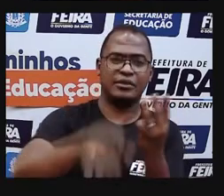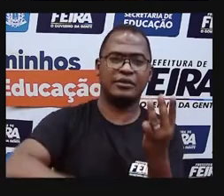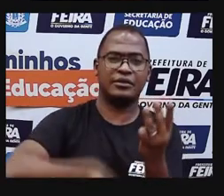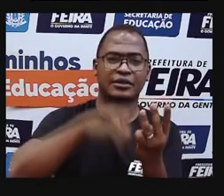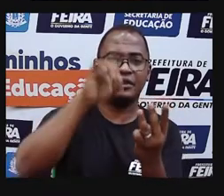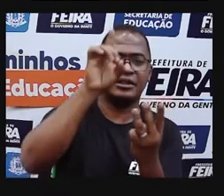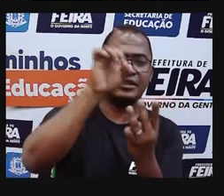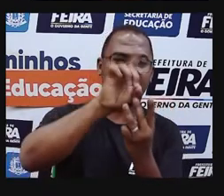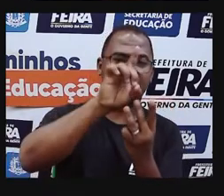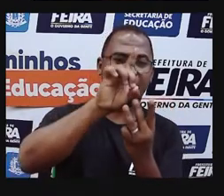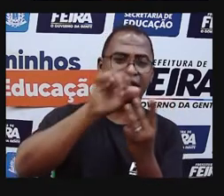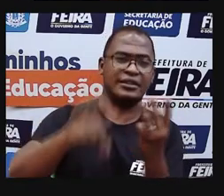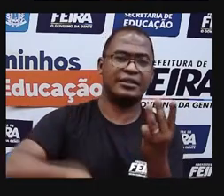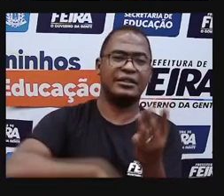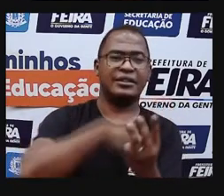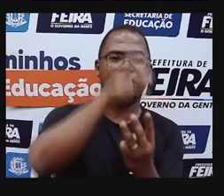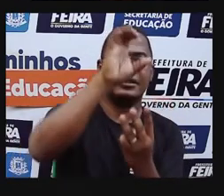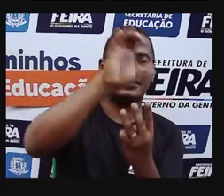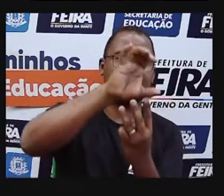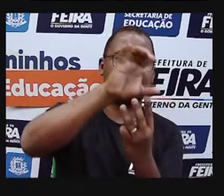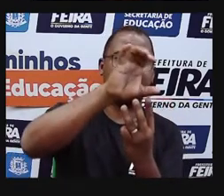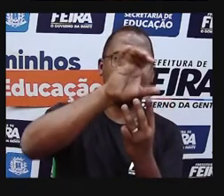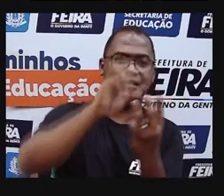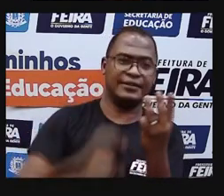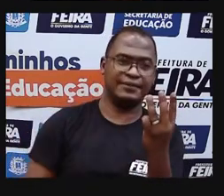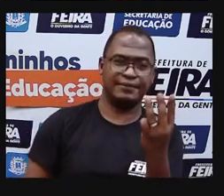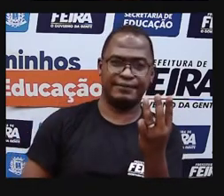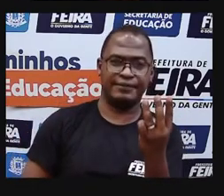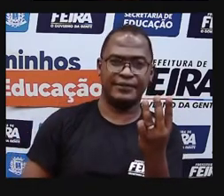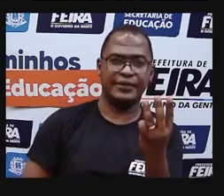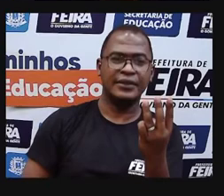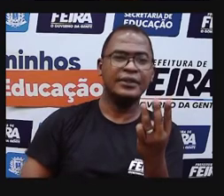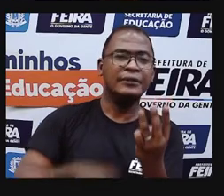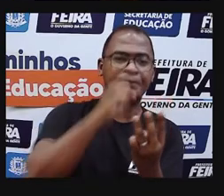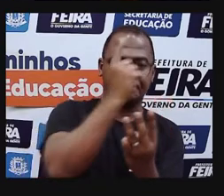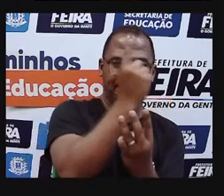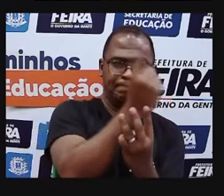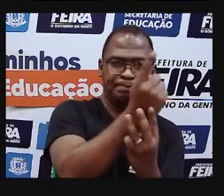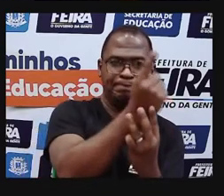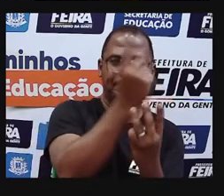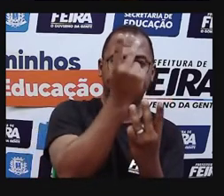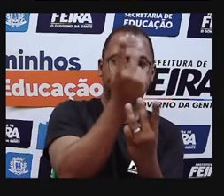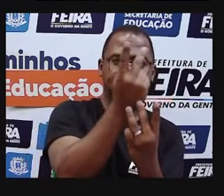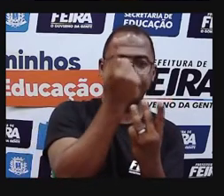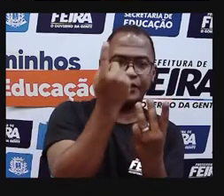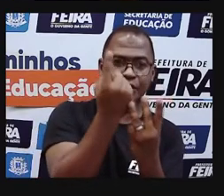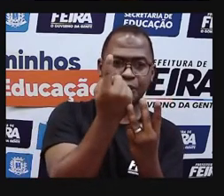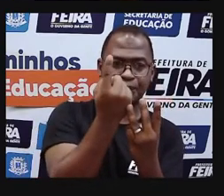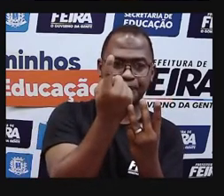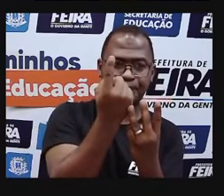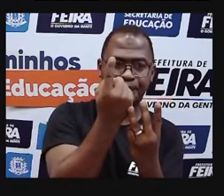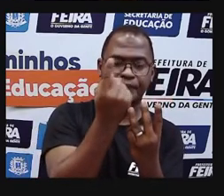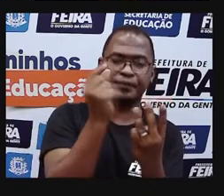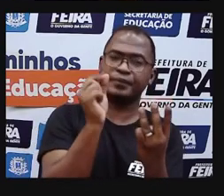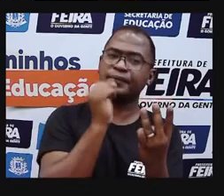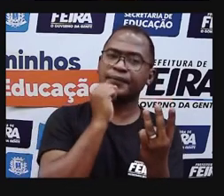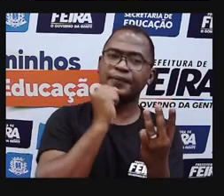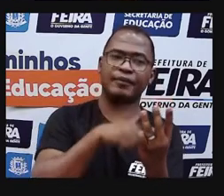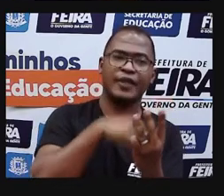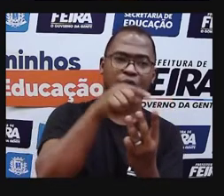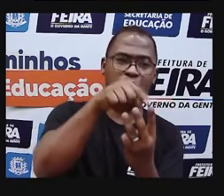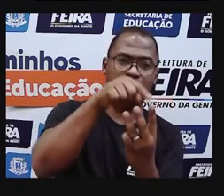10 e a centena de 100 em 100. Então, 121, a gente vê que o 100 representa a centena,